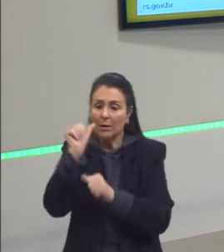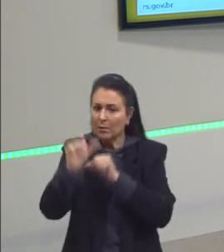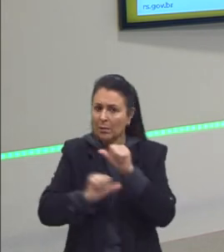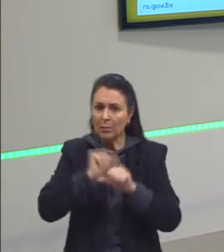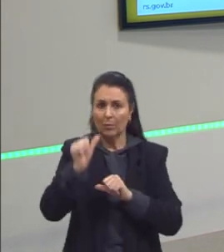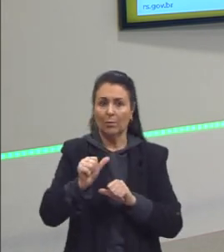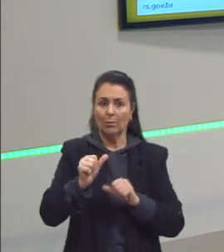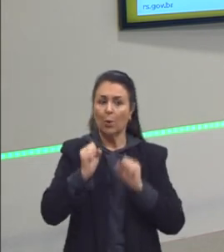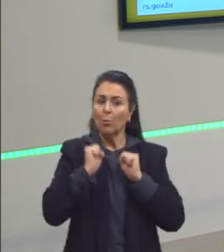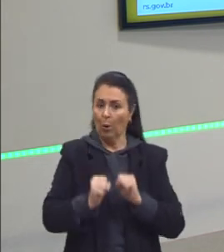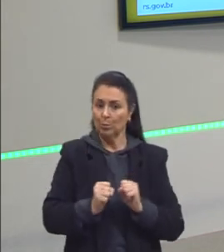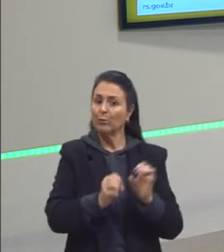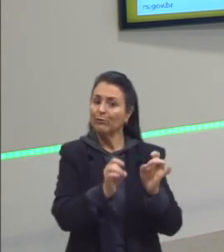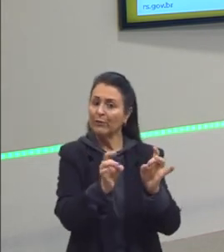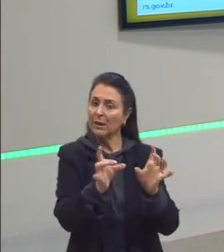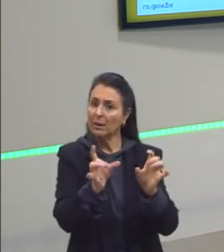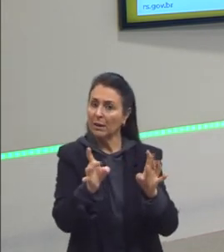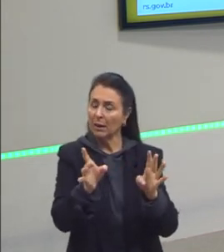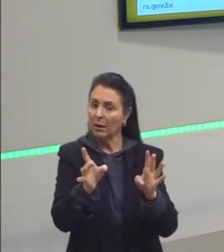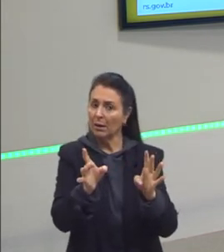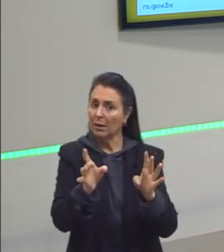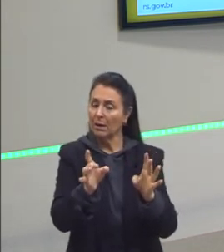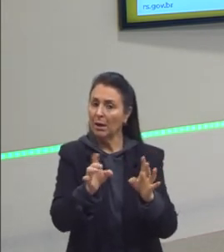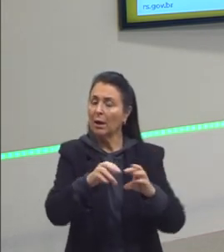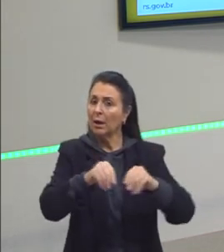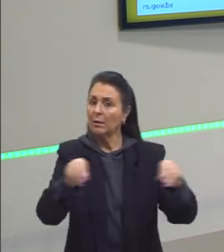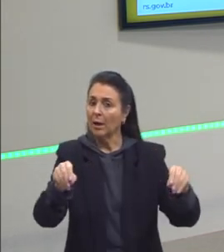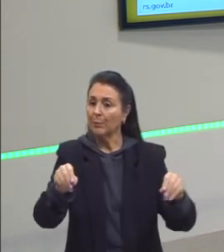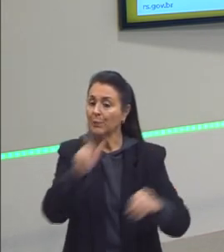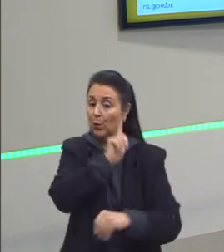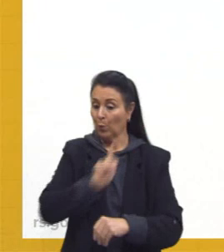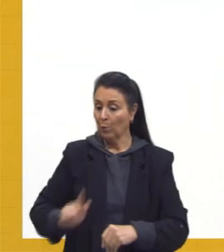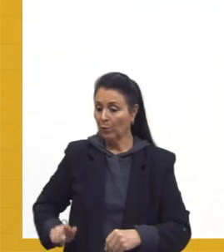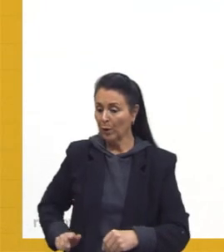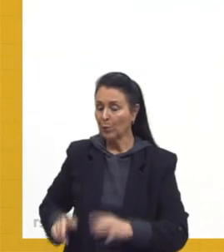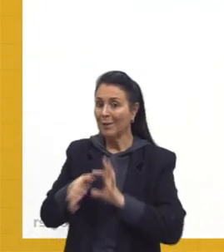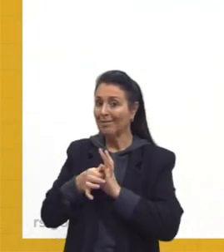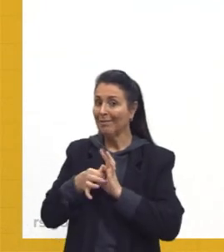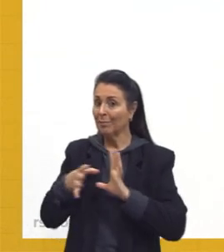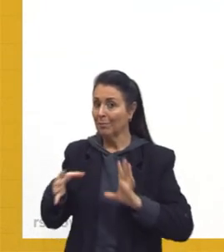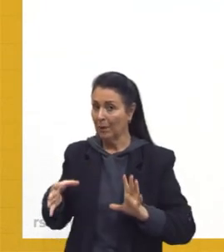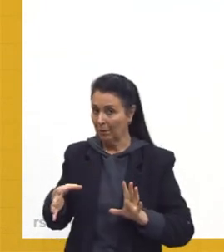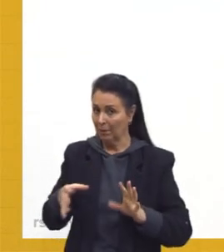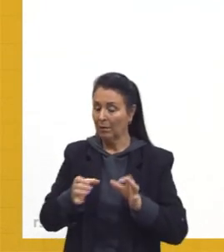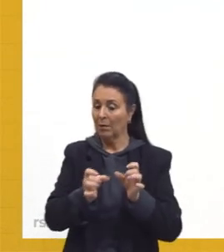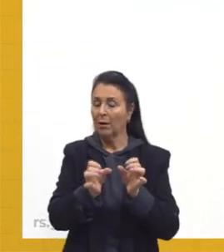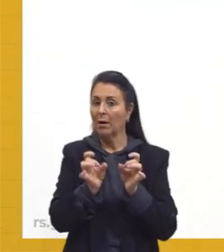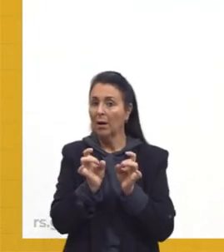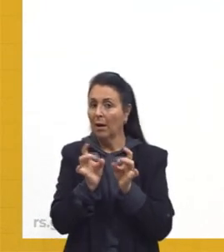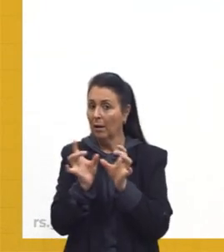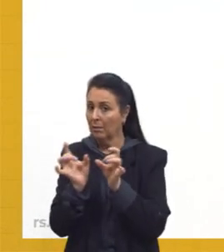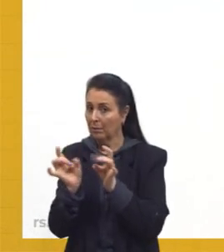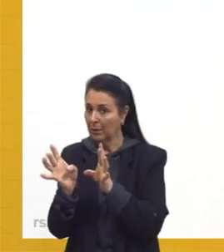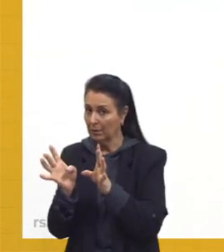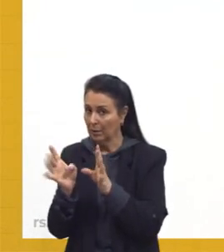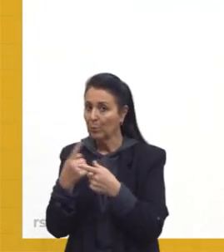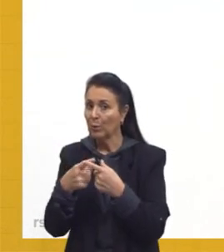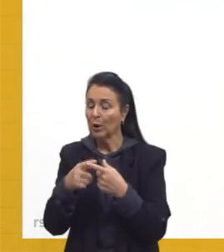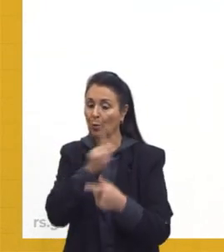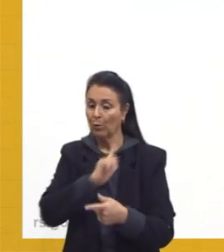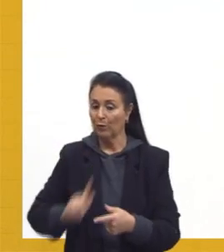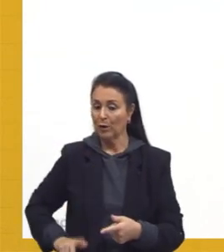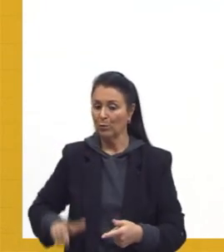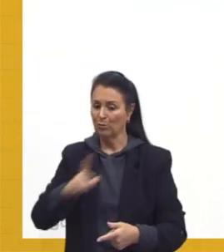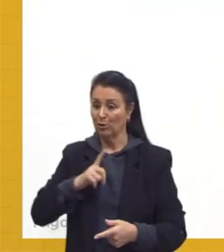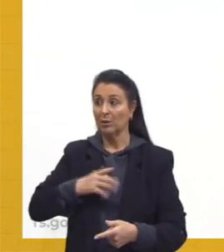vender essa terra. E aí o governo começa a liberar essa venda dessa terra. Antes nós tínhamos as terras, eram todas ligadas ao governo. E aí